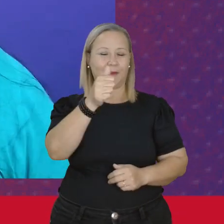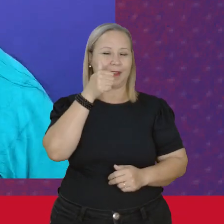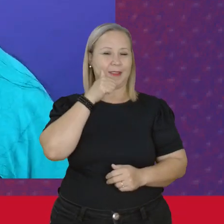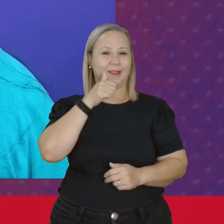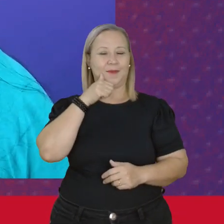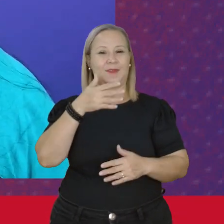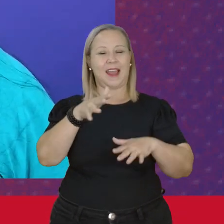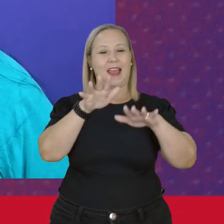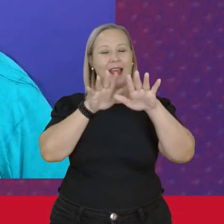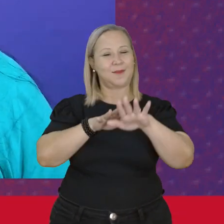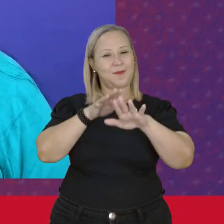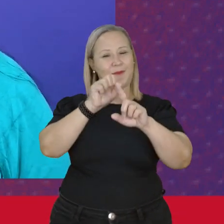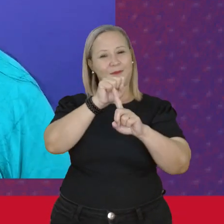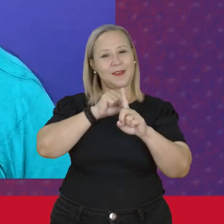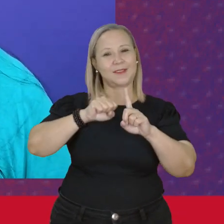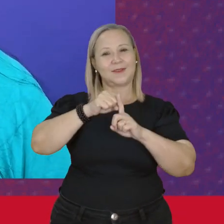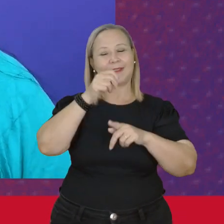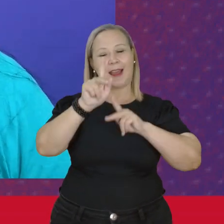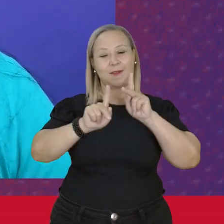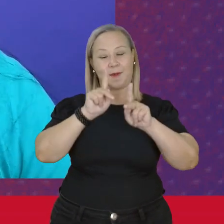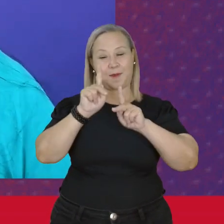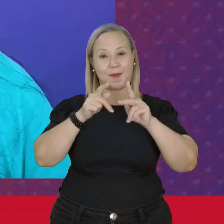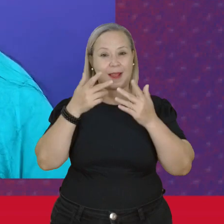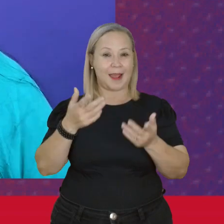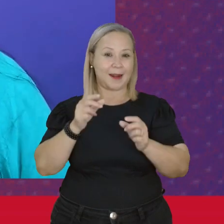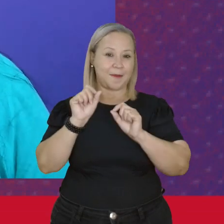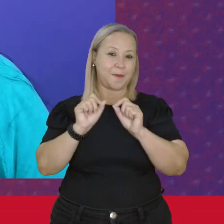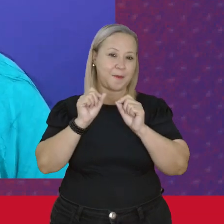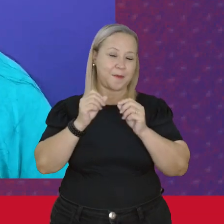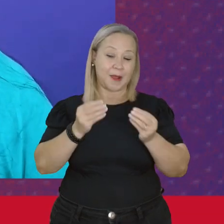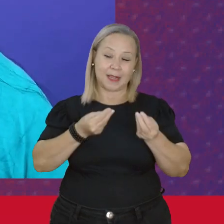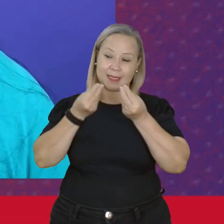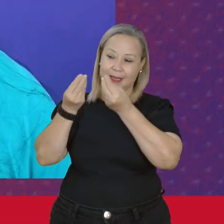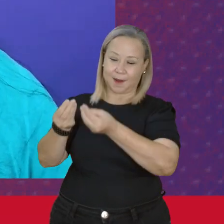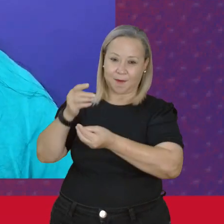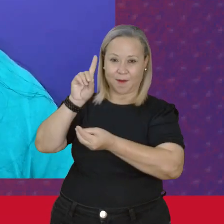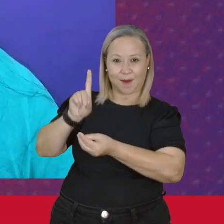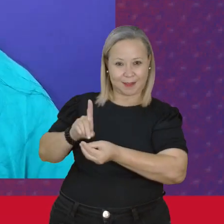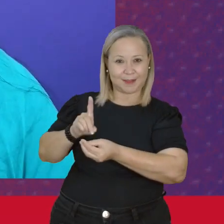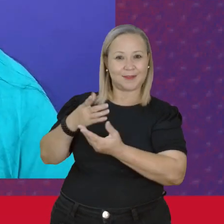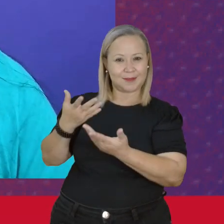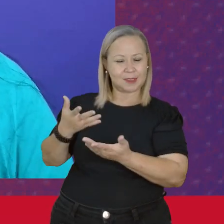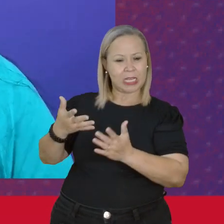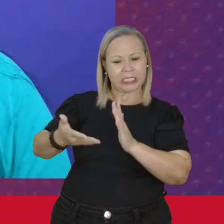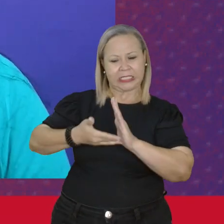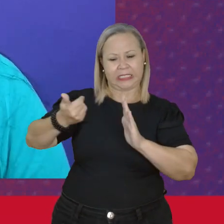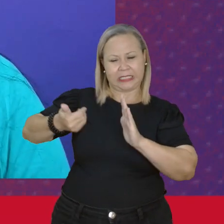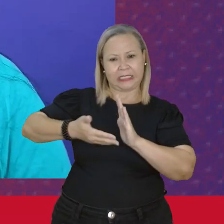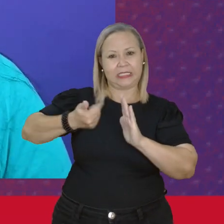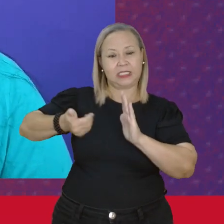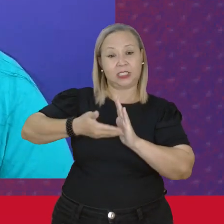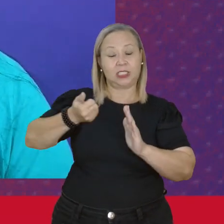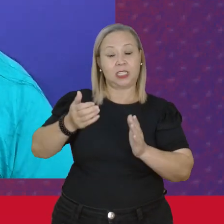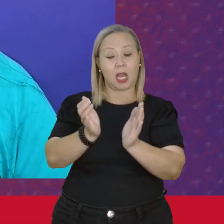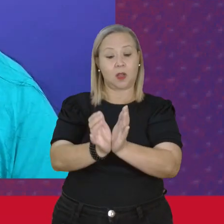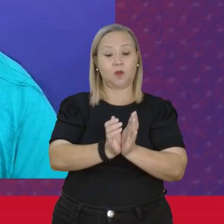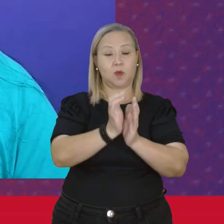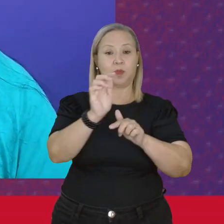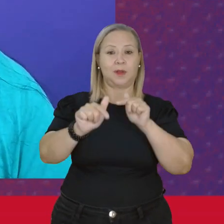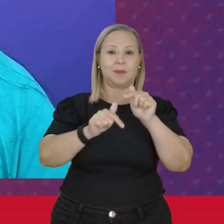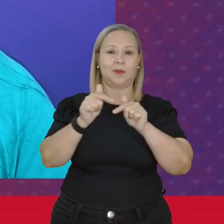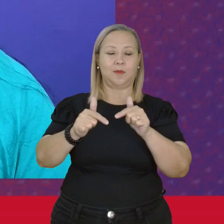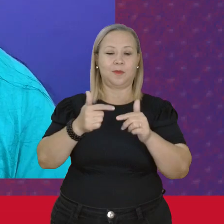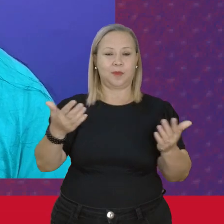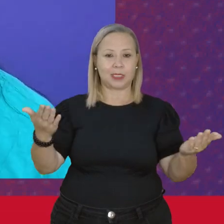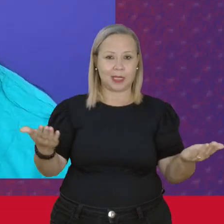Dos movimentos Sociais Populares Para devolver Os direitos Arrancados Da classe Trabalhadora Por esse